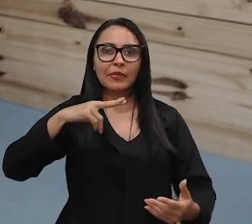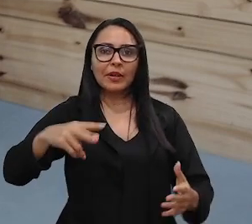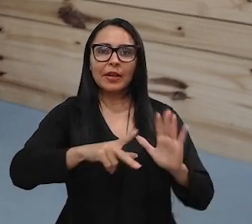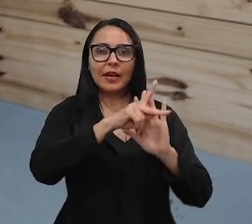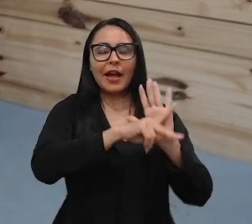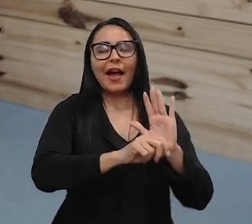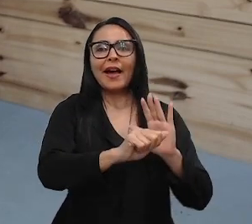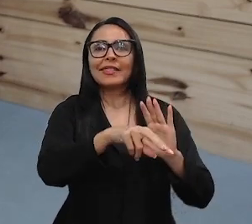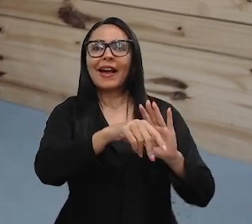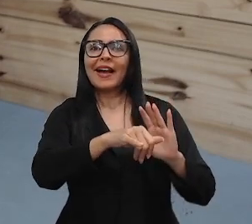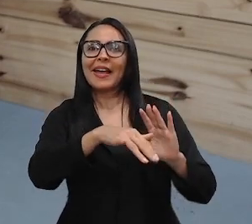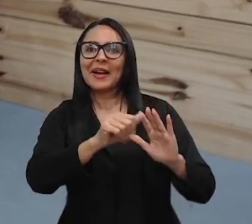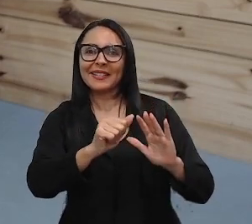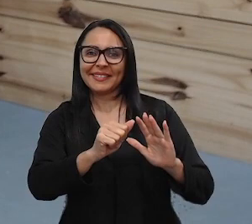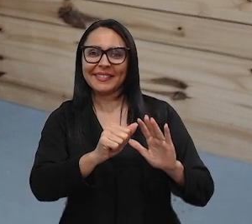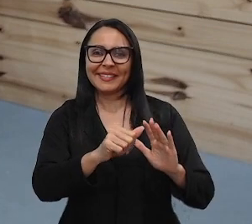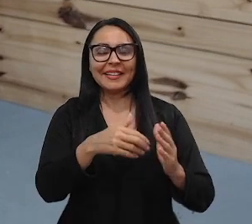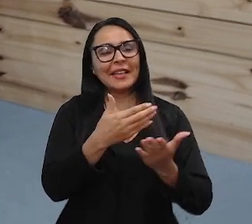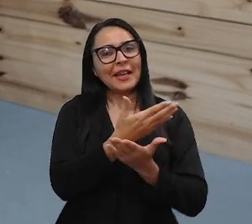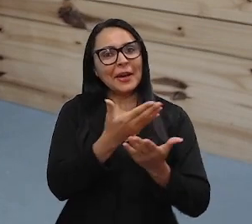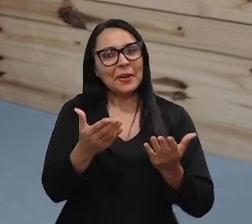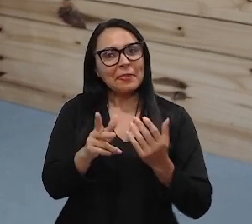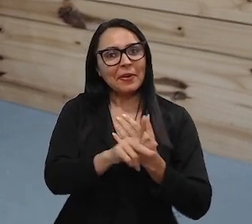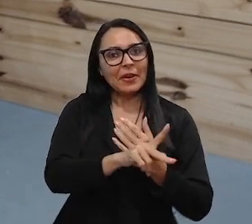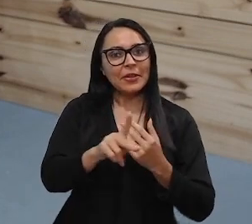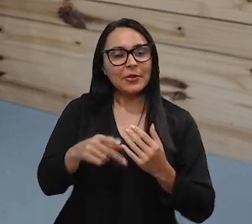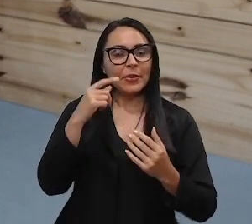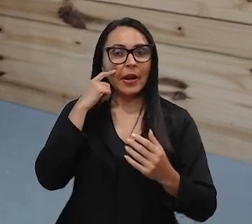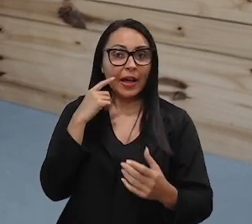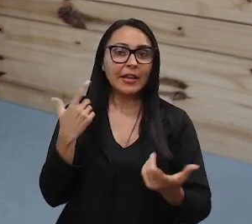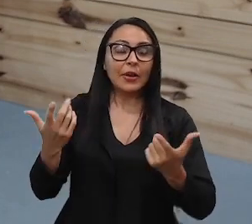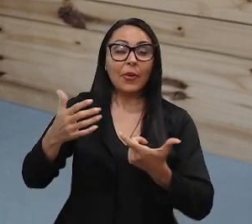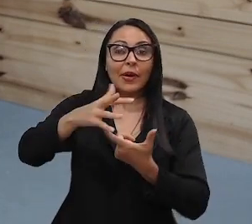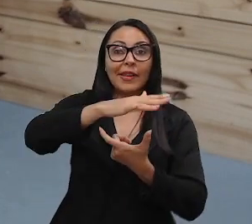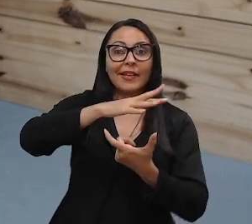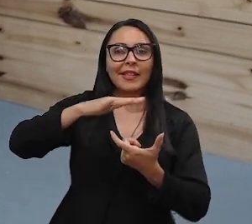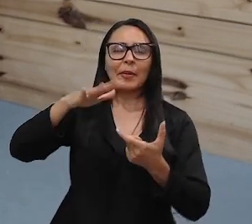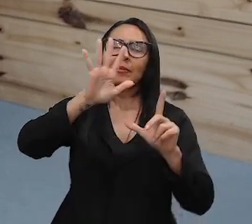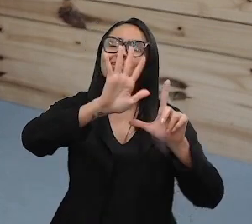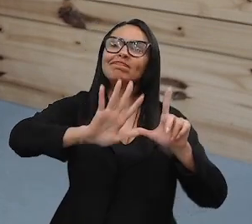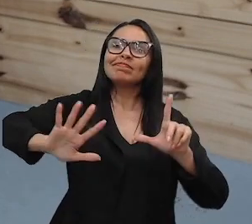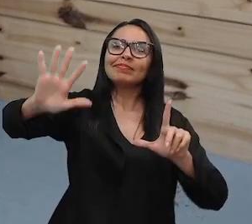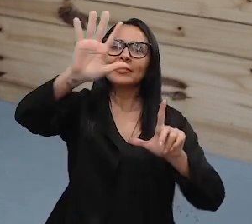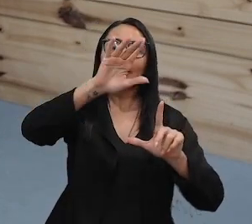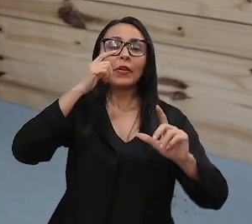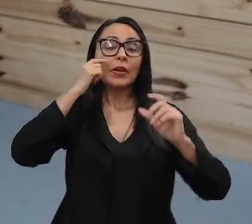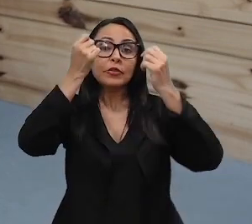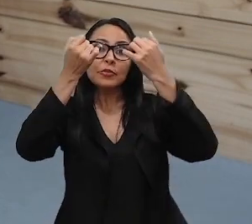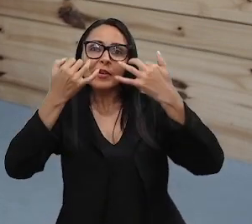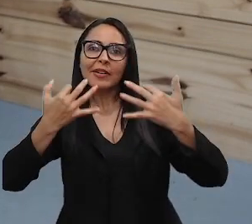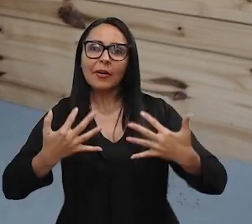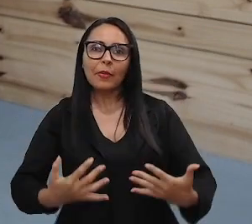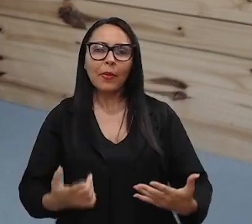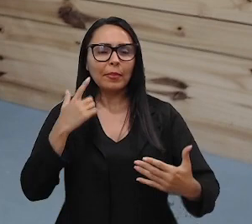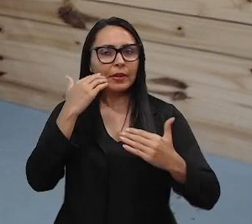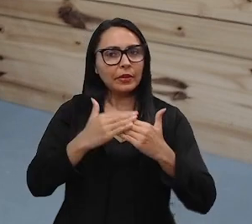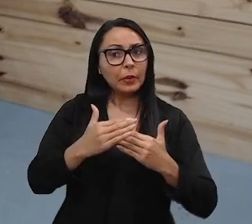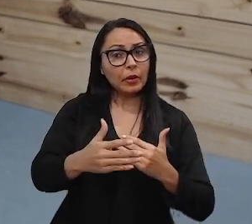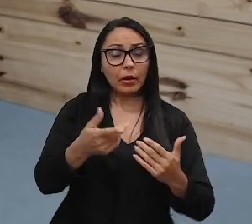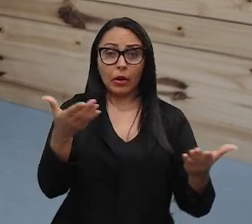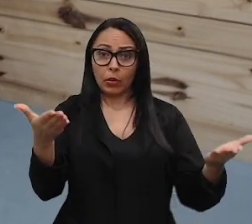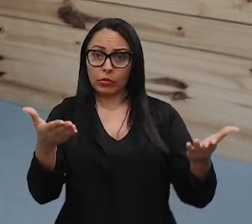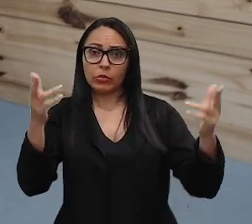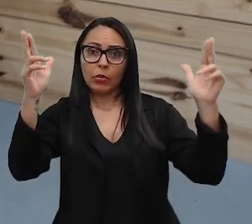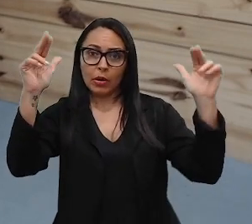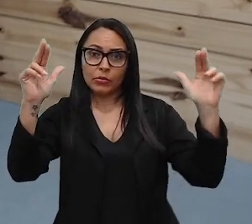ANAIA, professora Georgia, de letramento digital. A gente vai falar um pouquinho mais sobre isso mais à frente, porque hoje o assunto é